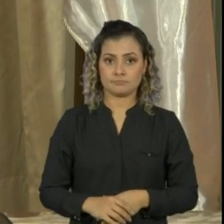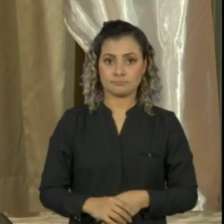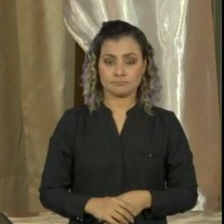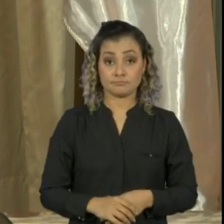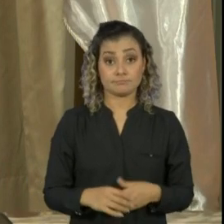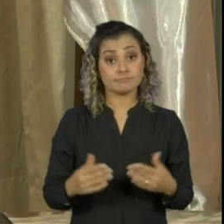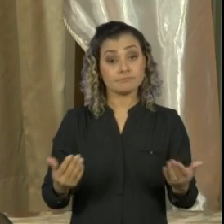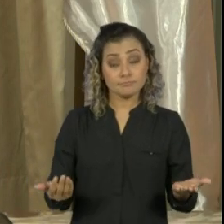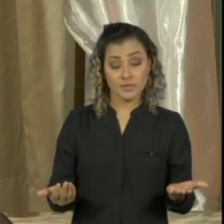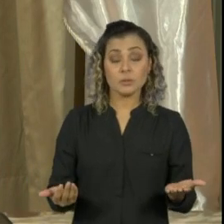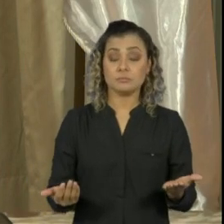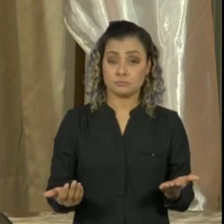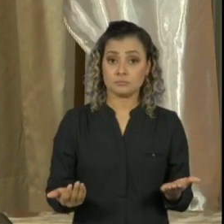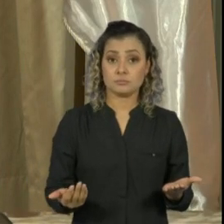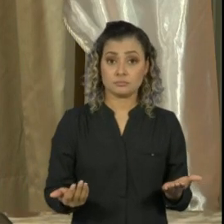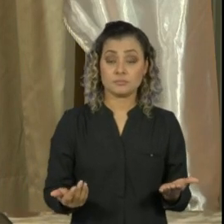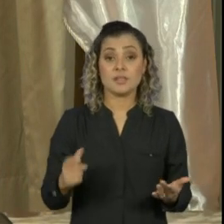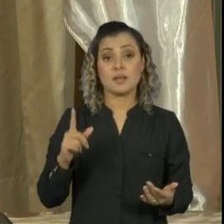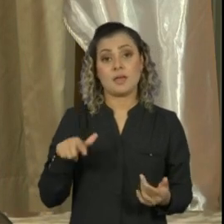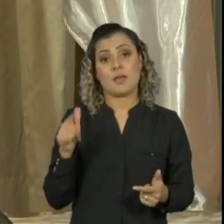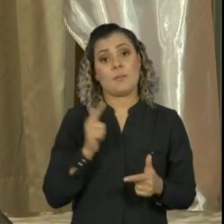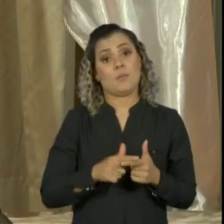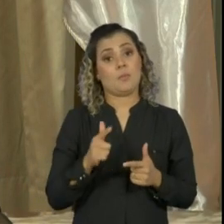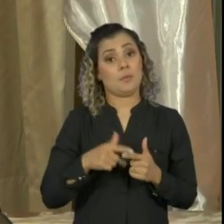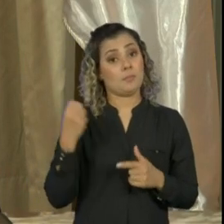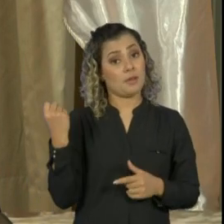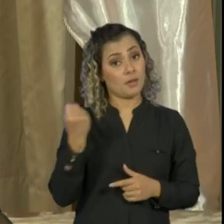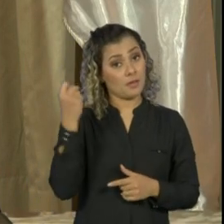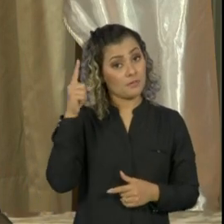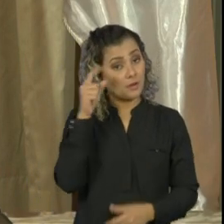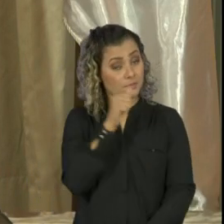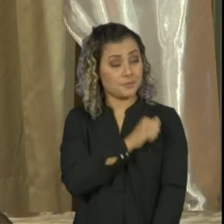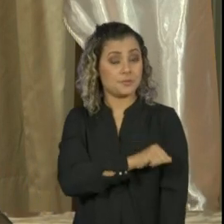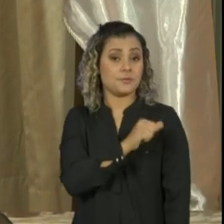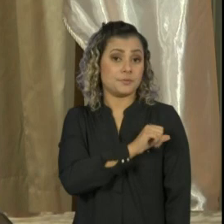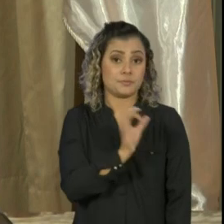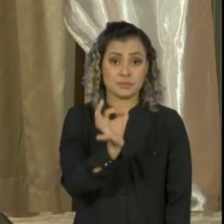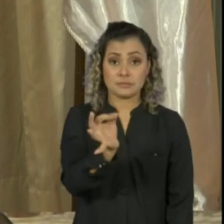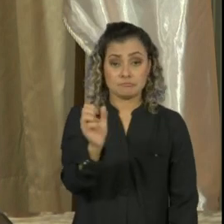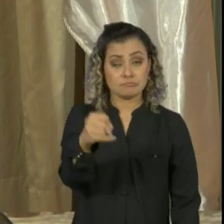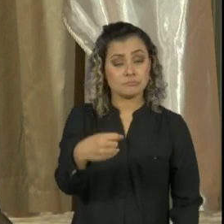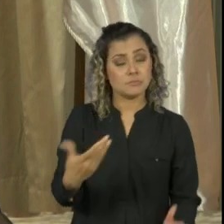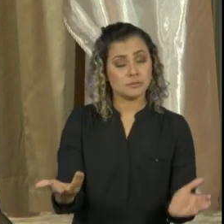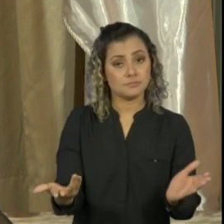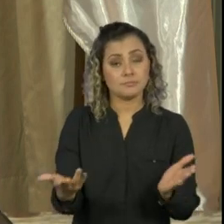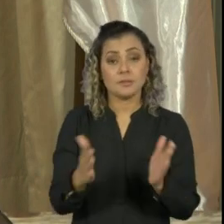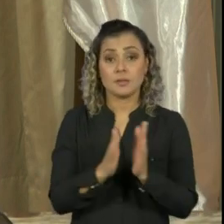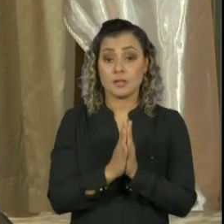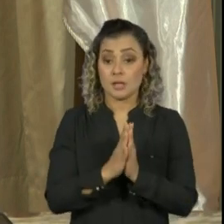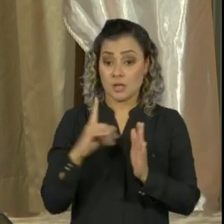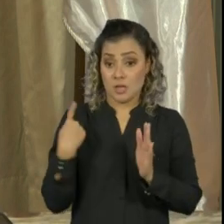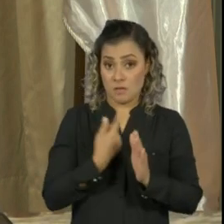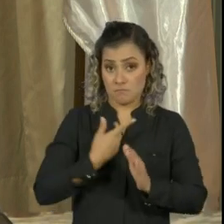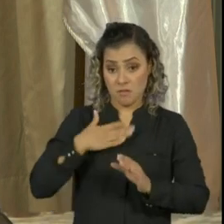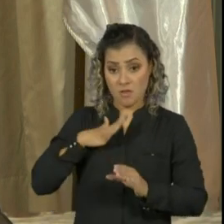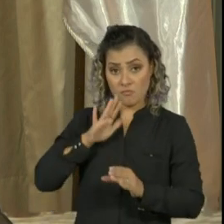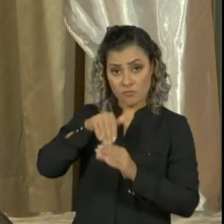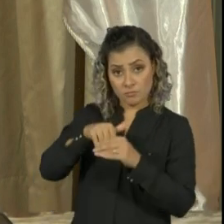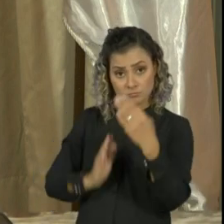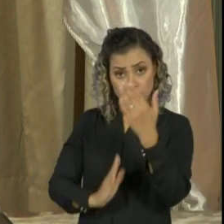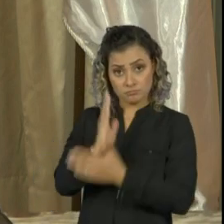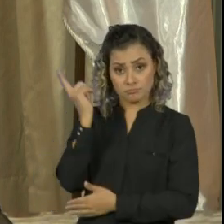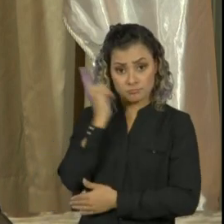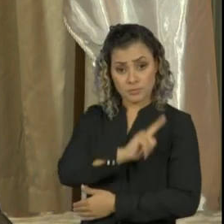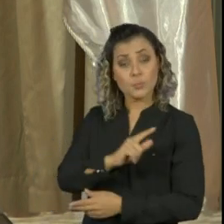Bem, esse é um problema grave do estado do Rio de Janeiro. Nós fomos eleitos exatamente